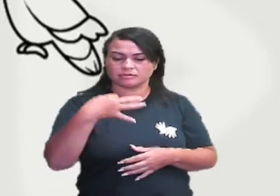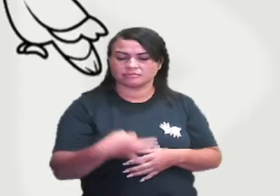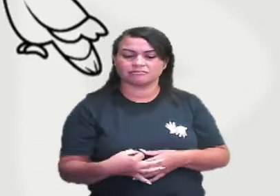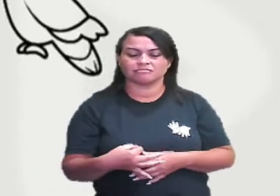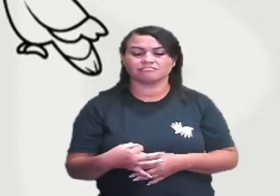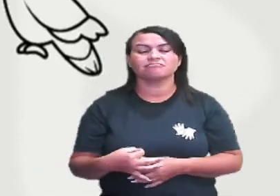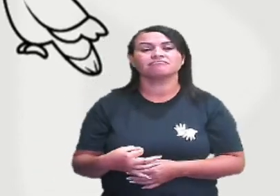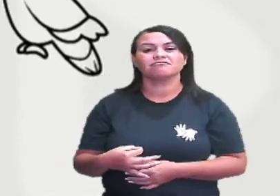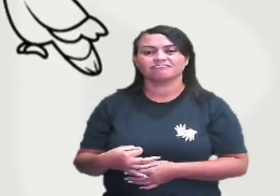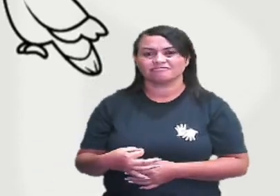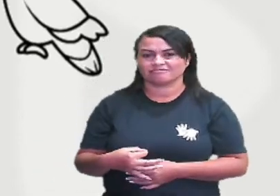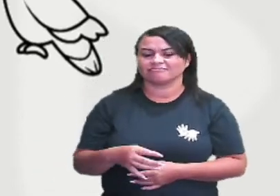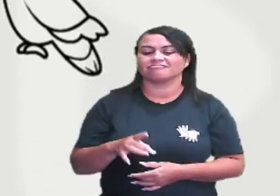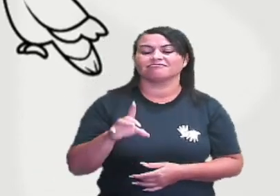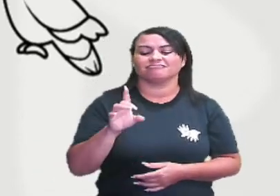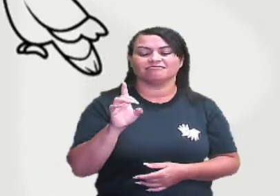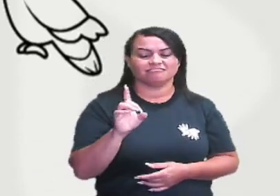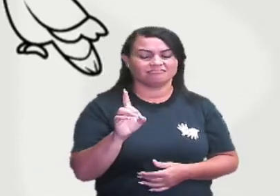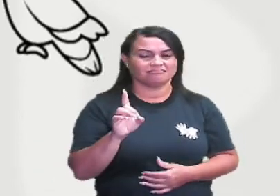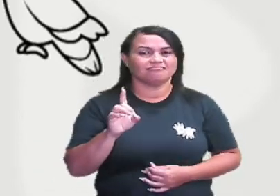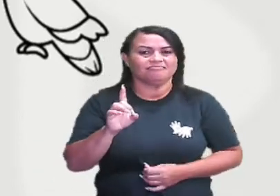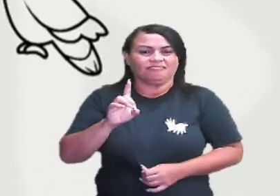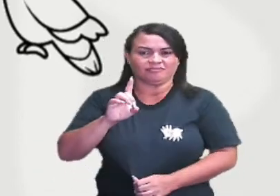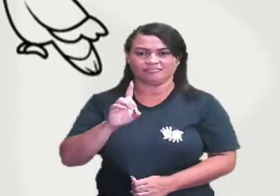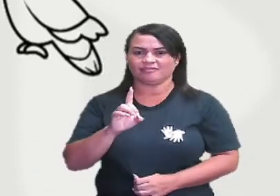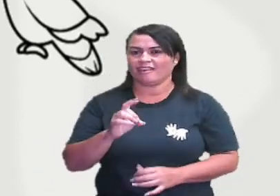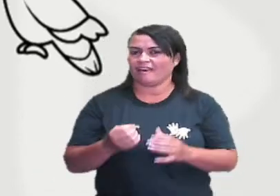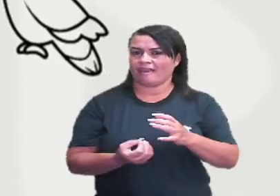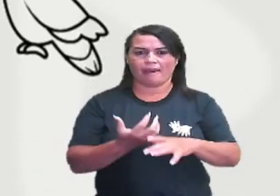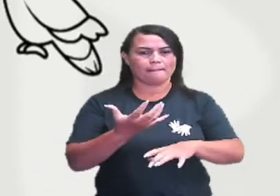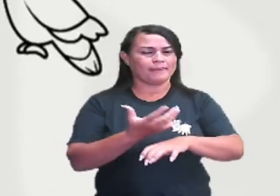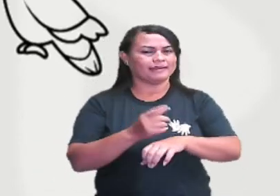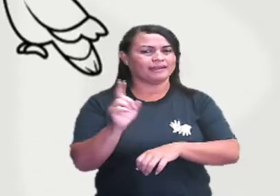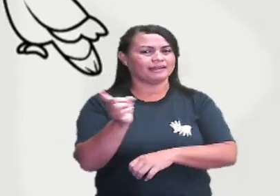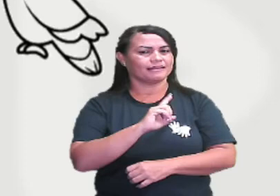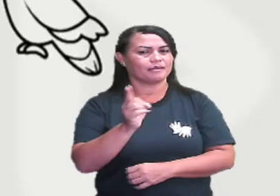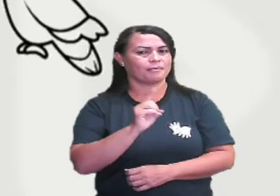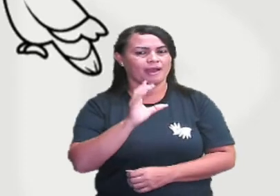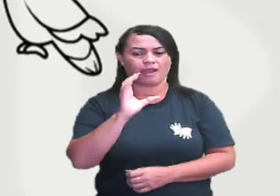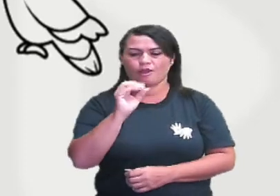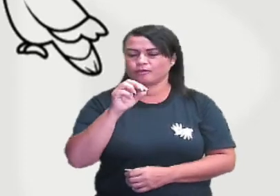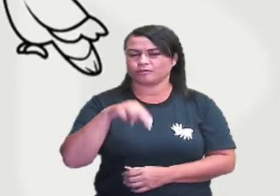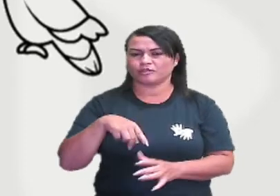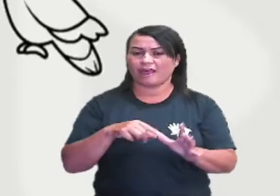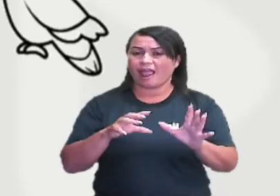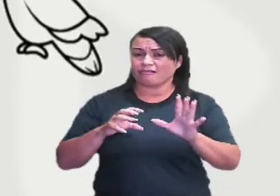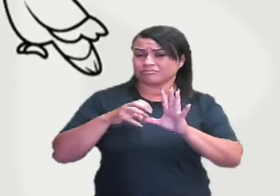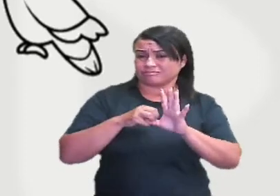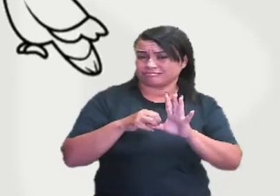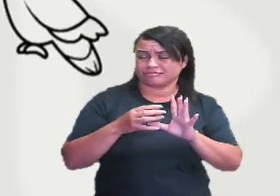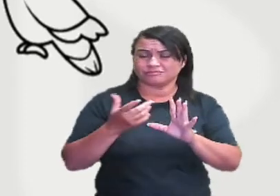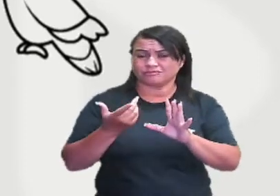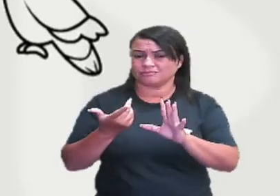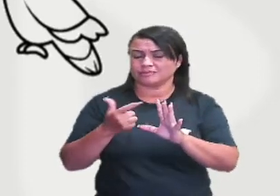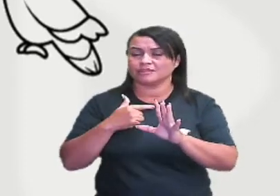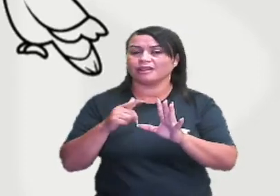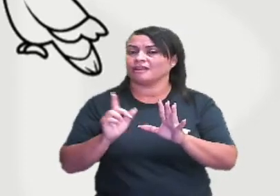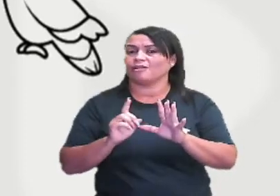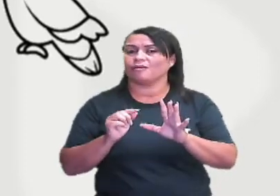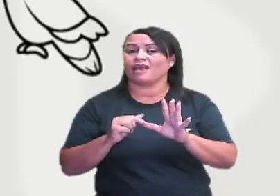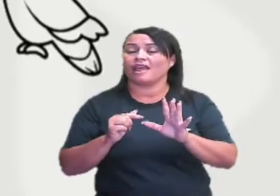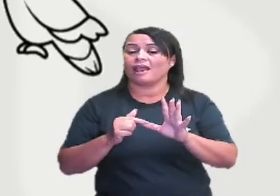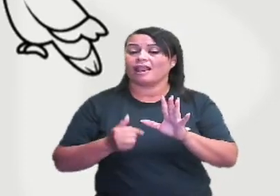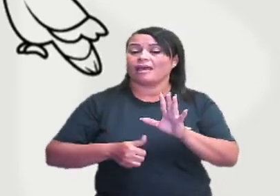a letra D, não é verdade? Ou seja, a planta, ela não vai ser uma consumidora, ela vai ser, na verdade,